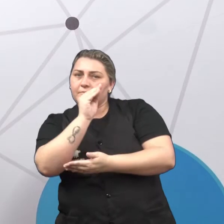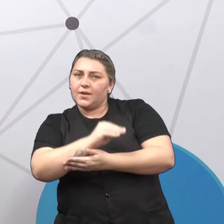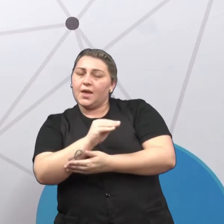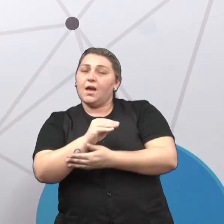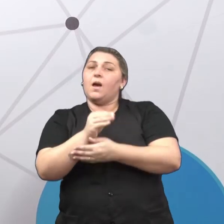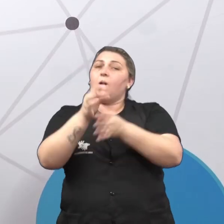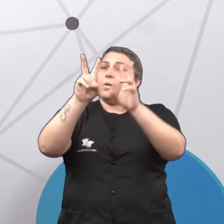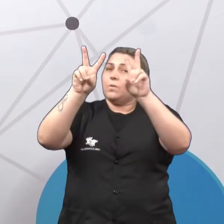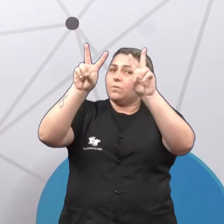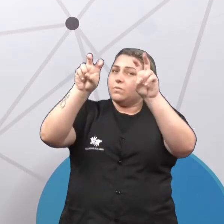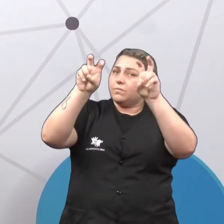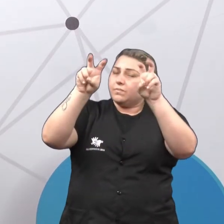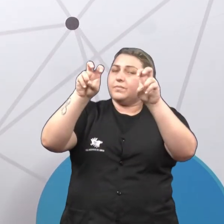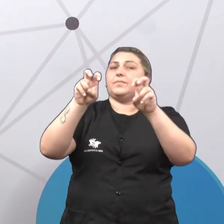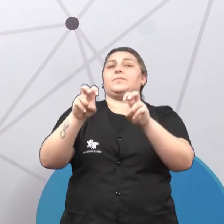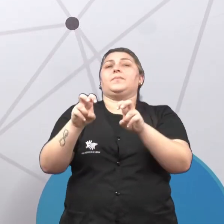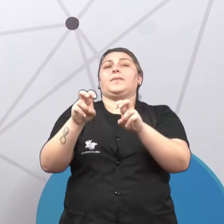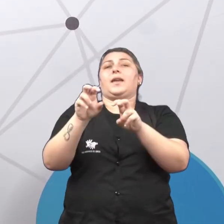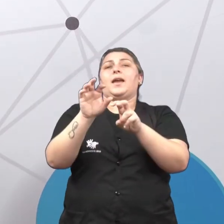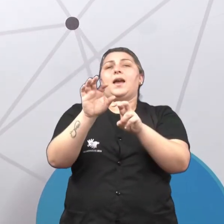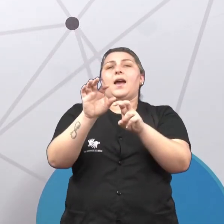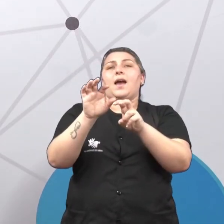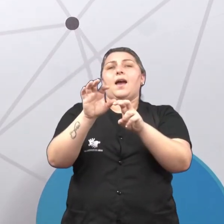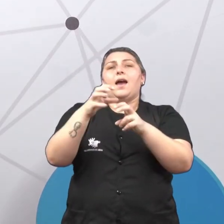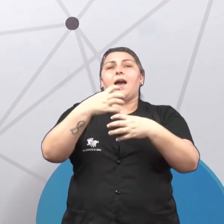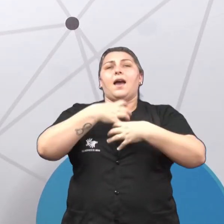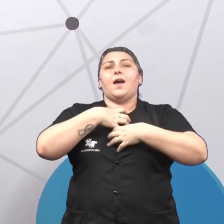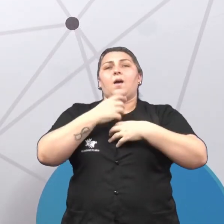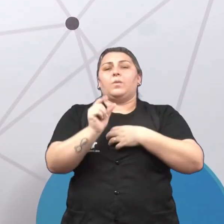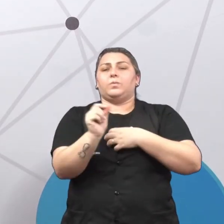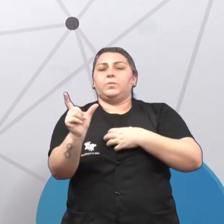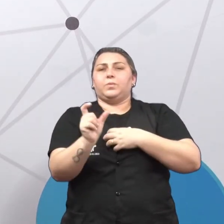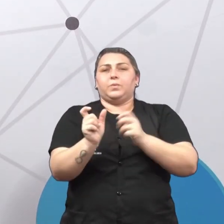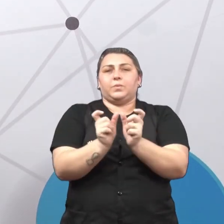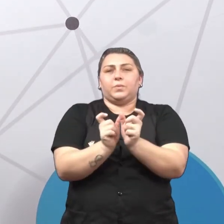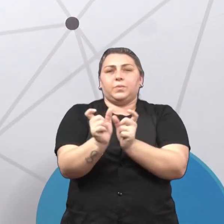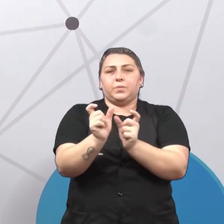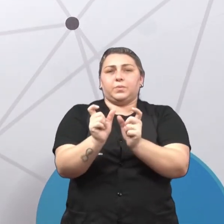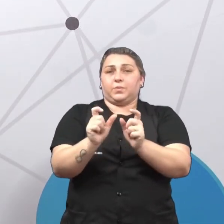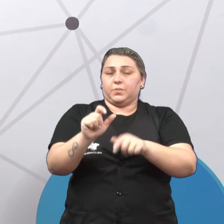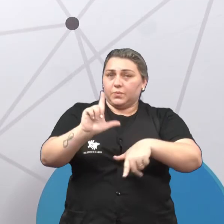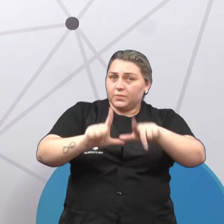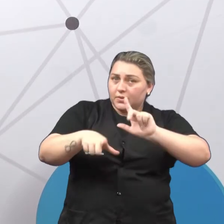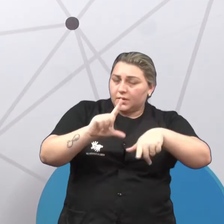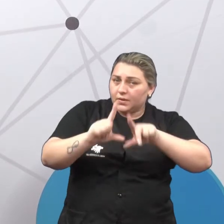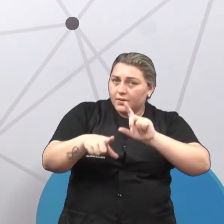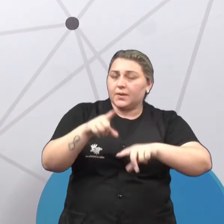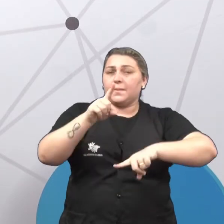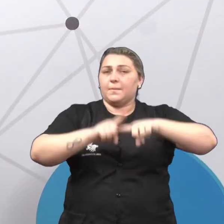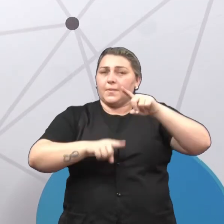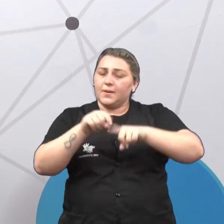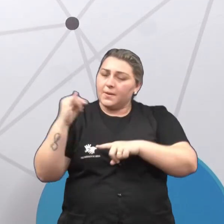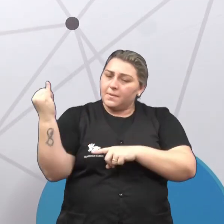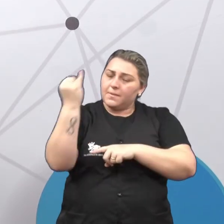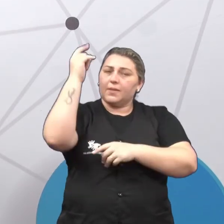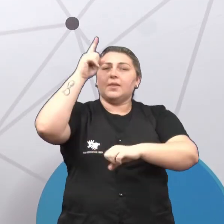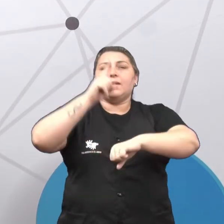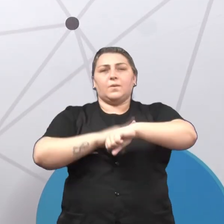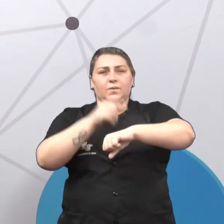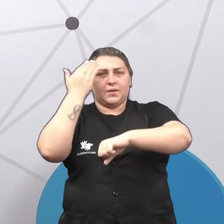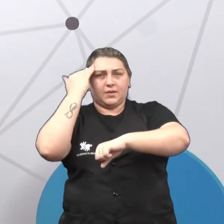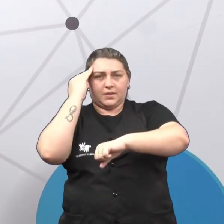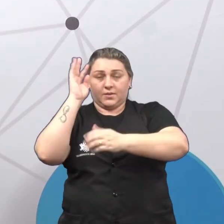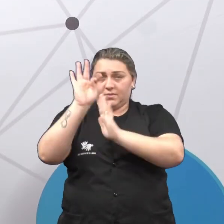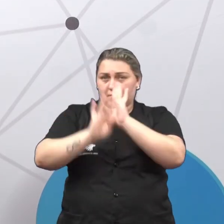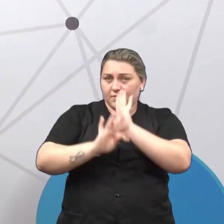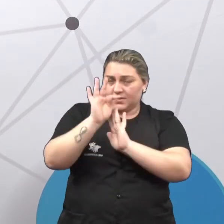O título, a fonte, as referências bibliográficas, tudo isso são materiais essenciais na hora de eu interpretar